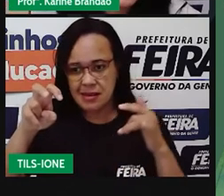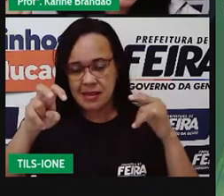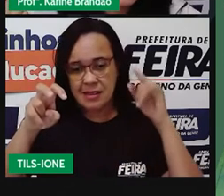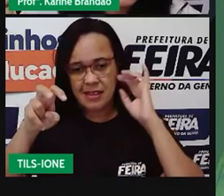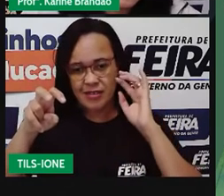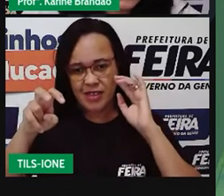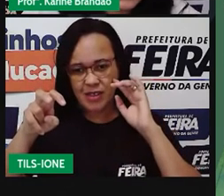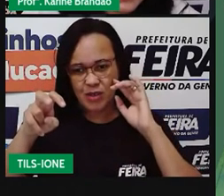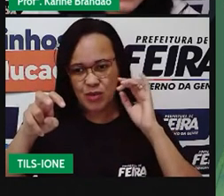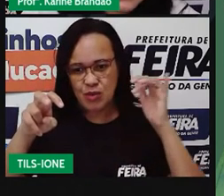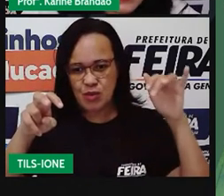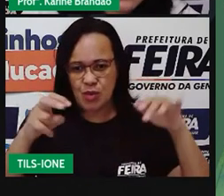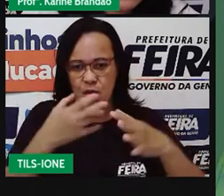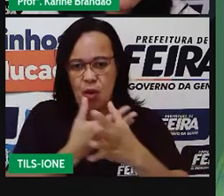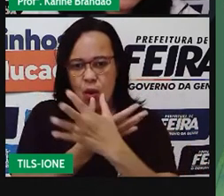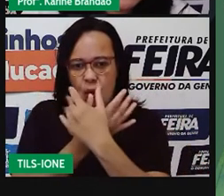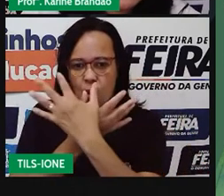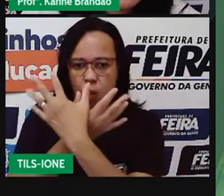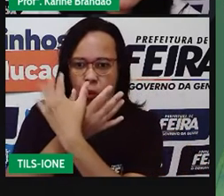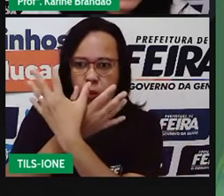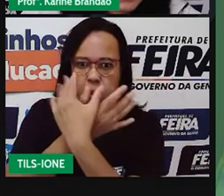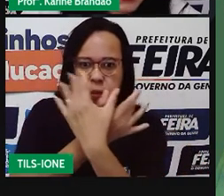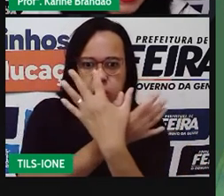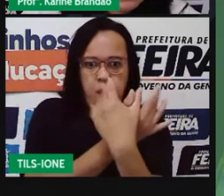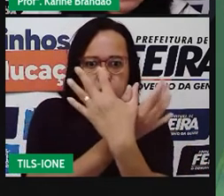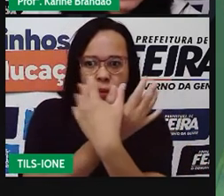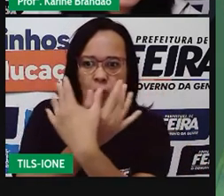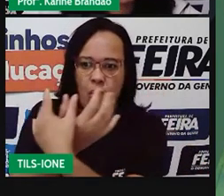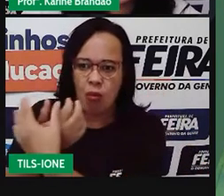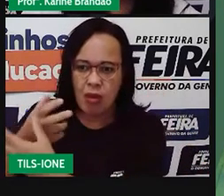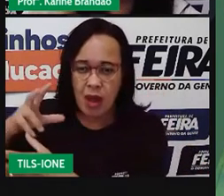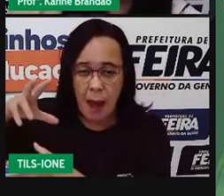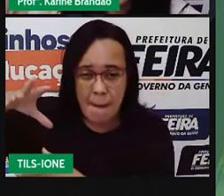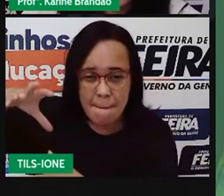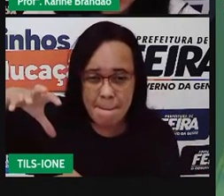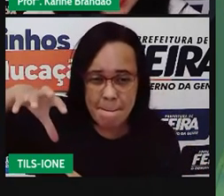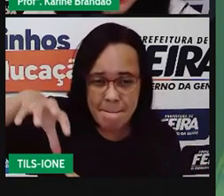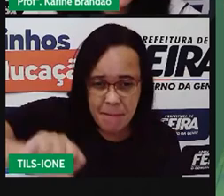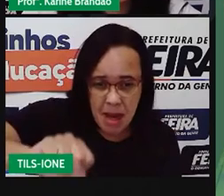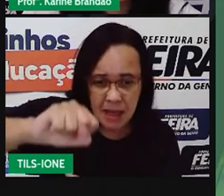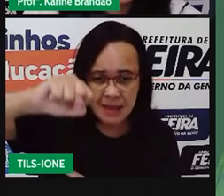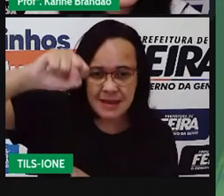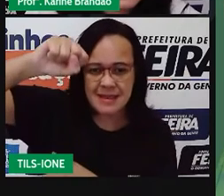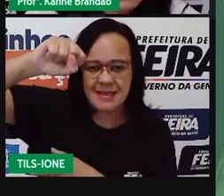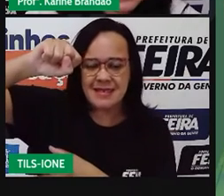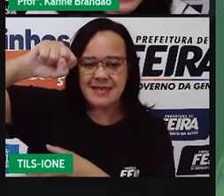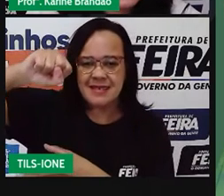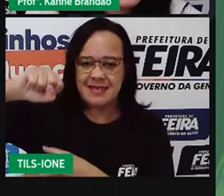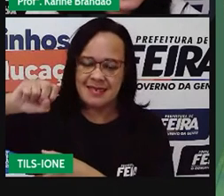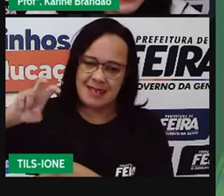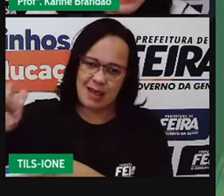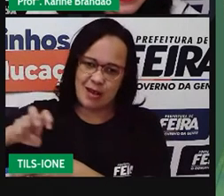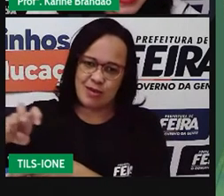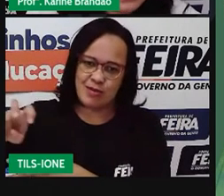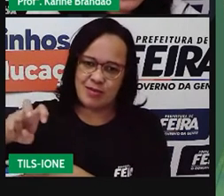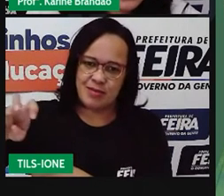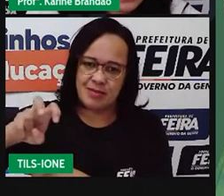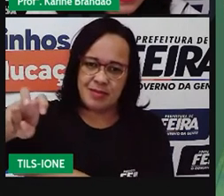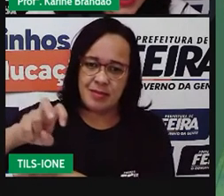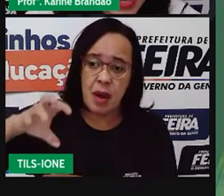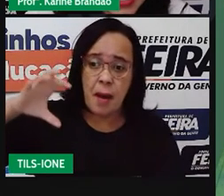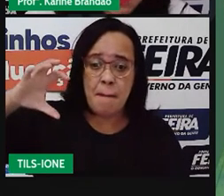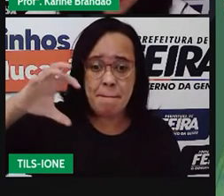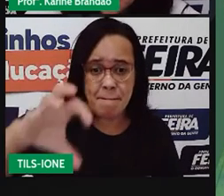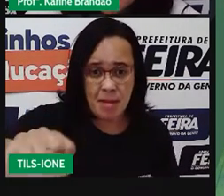predador, que é essa ave. Certo? Que vai, então, capturar, matar e se alimentar